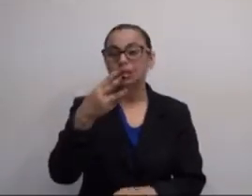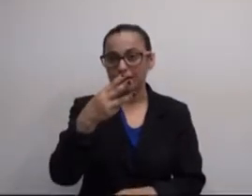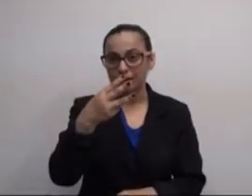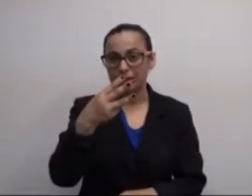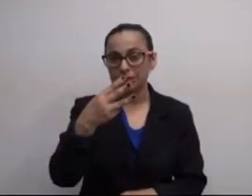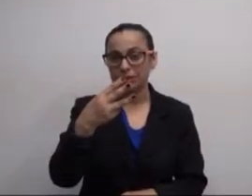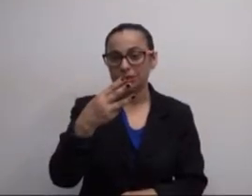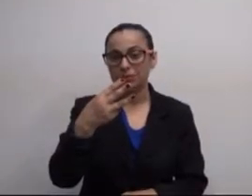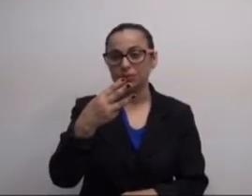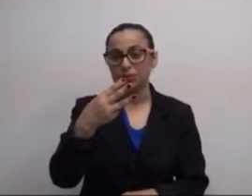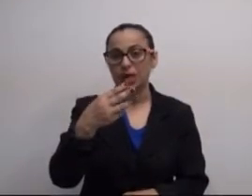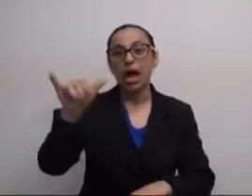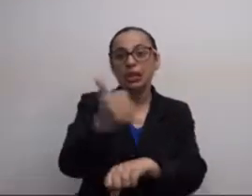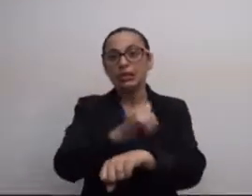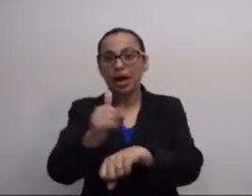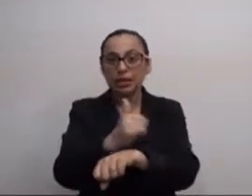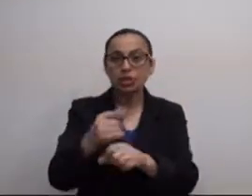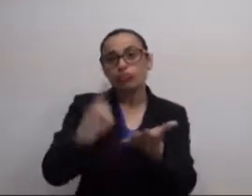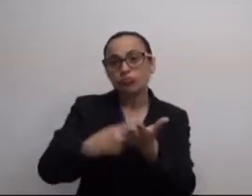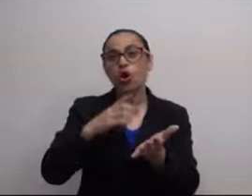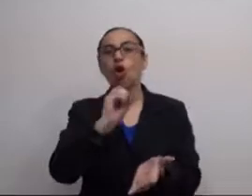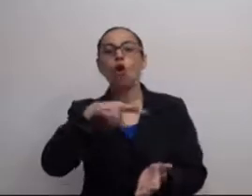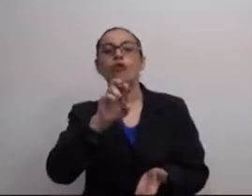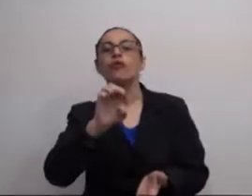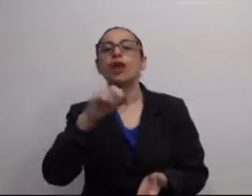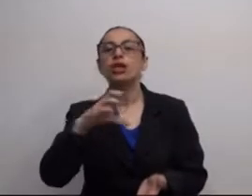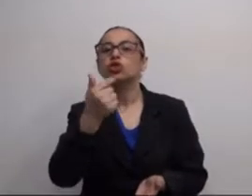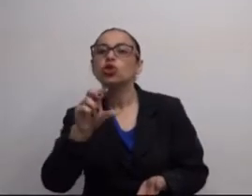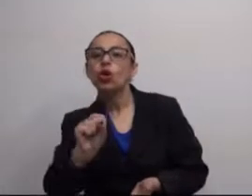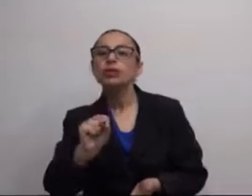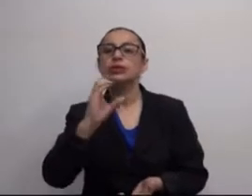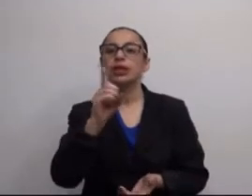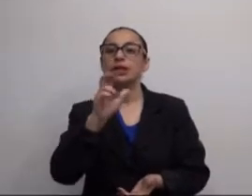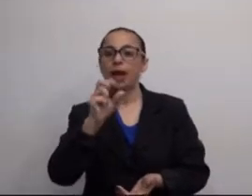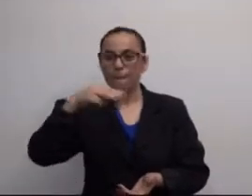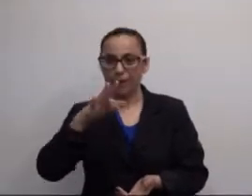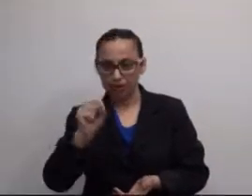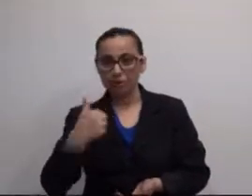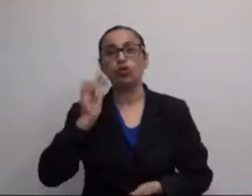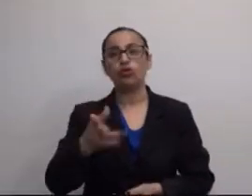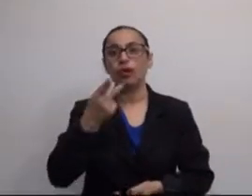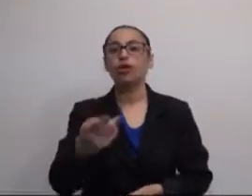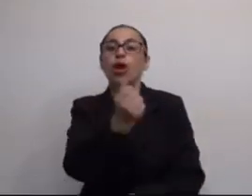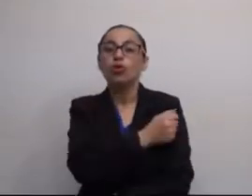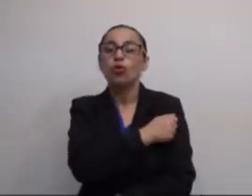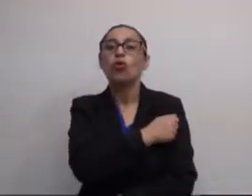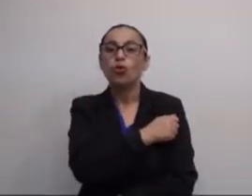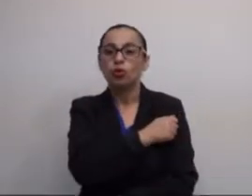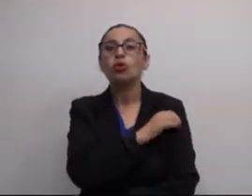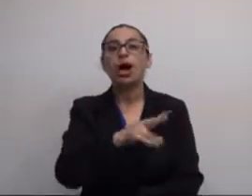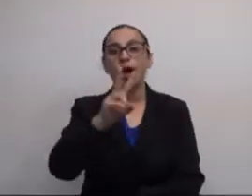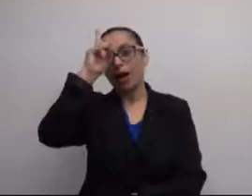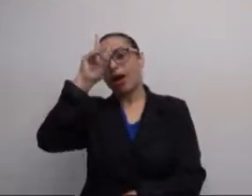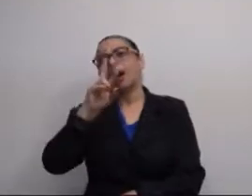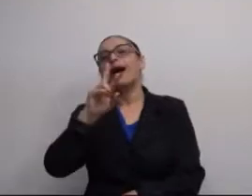expliquei. Ele tem também 33 estratégias ou convenções dramáticas. Eu falei